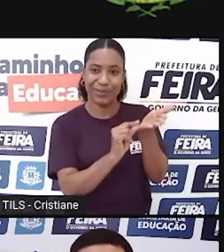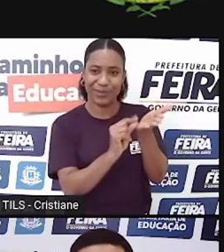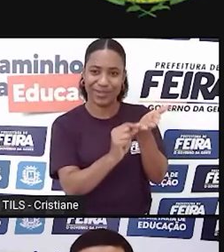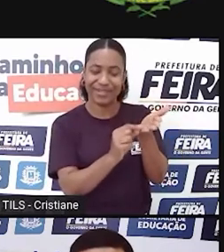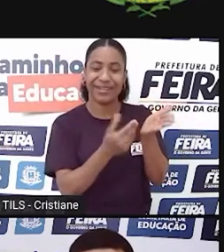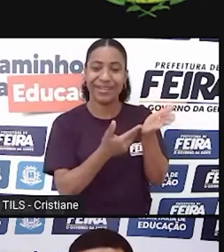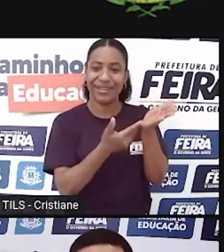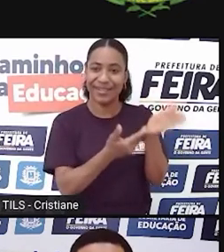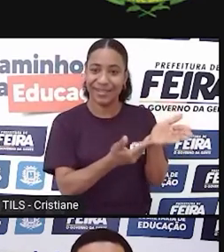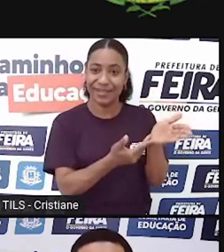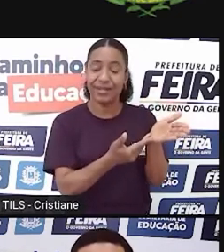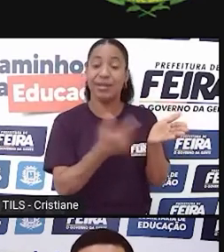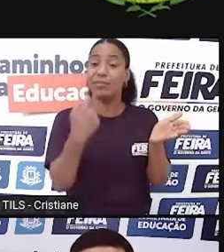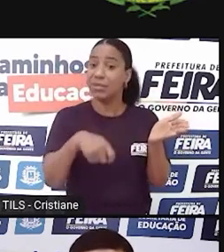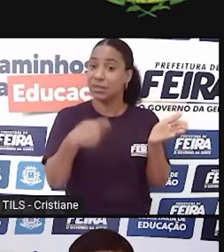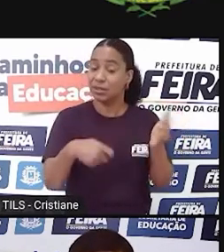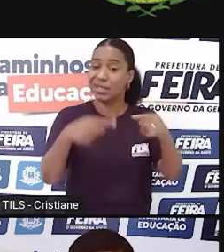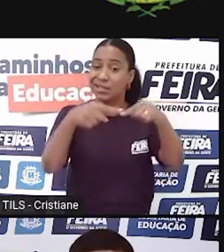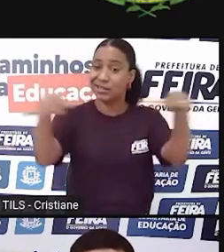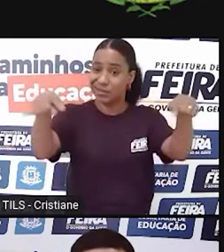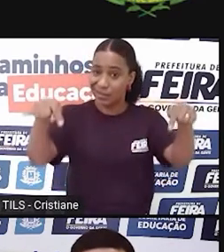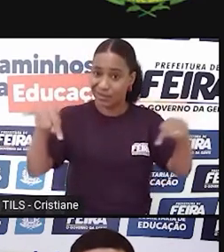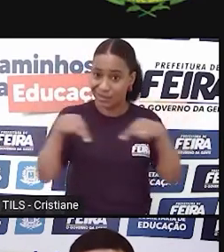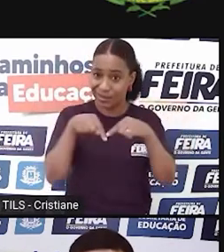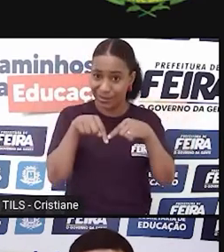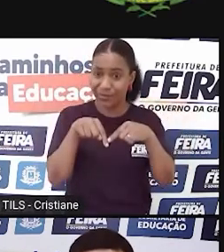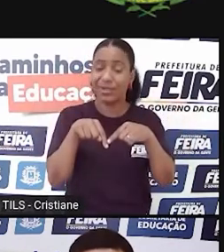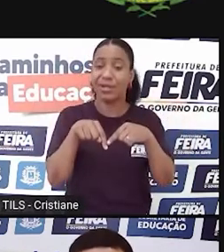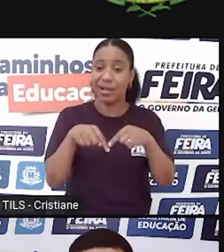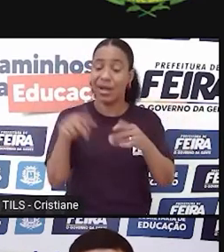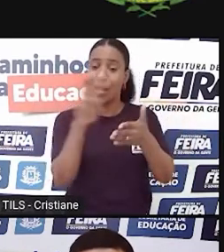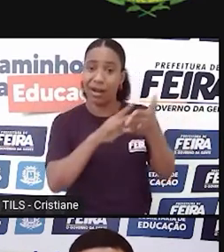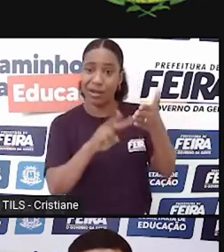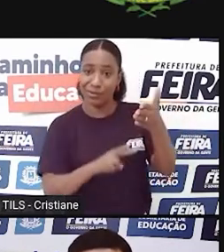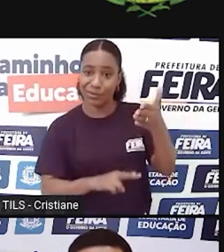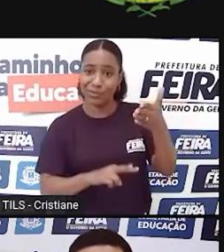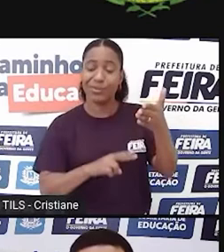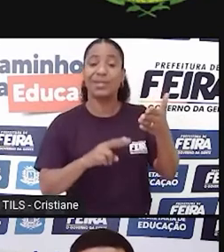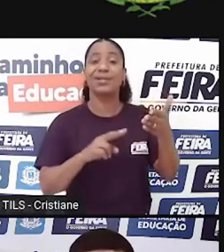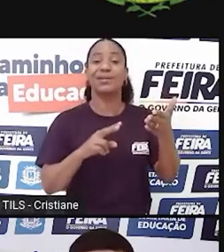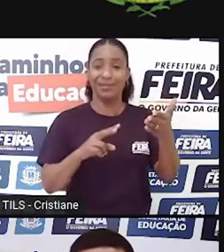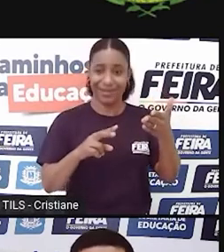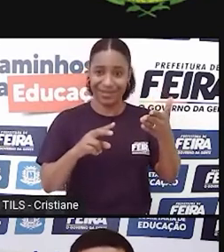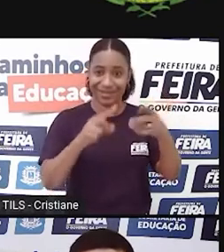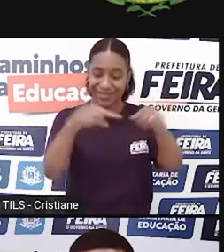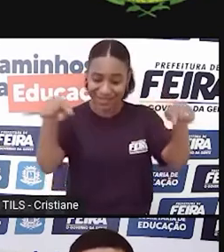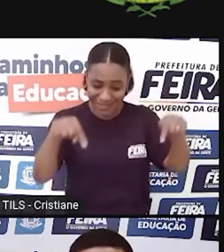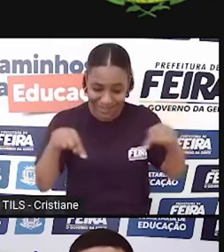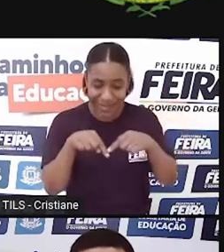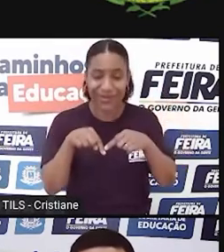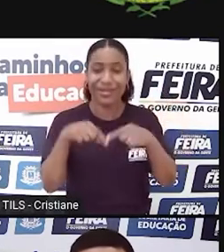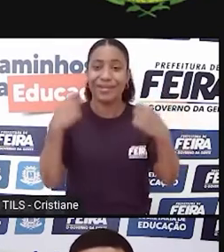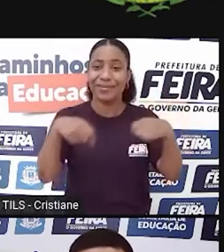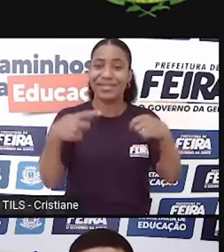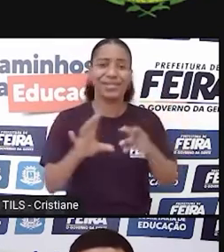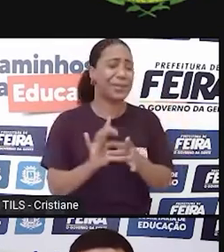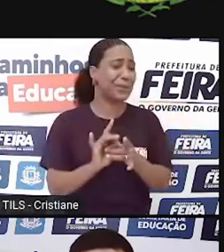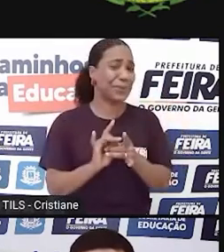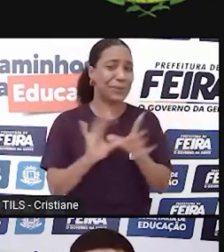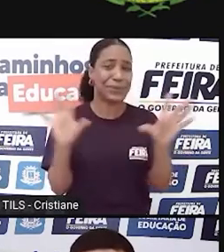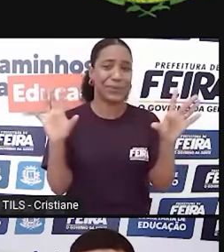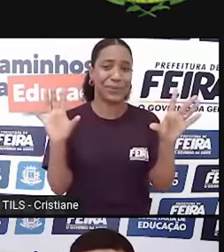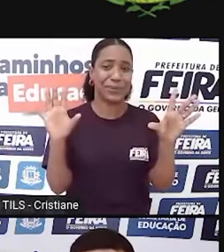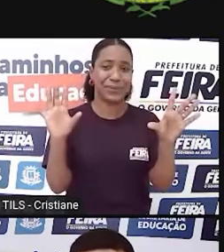da sala de aula, decolonizar as leituras feitas pelos nossos estudantes. E decolonizar é mostrar